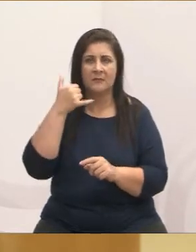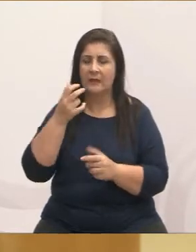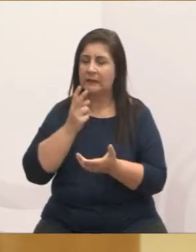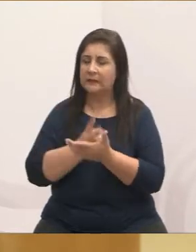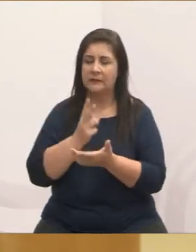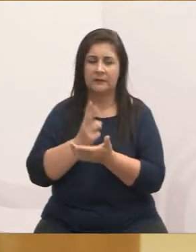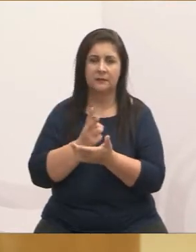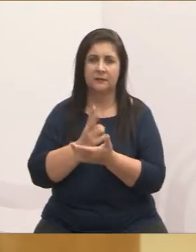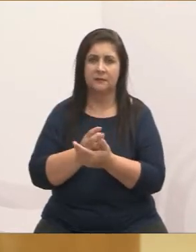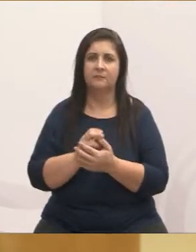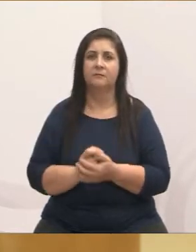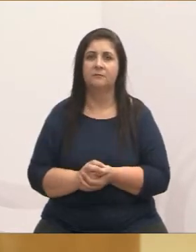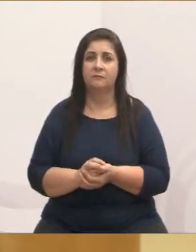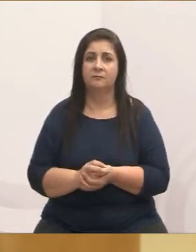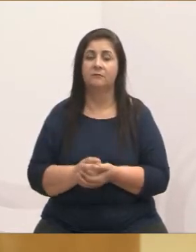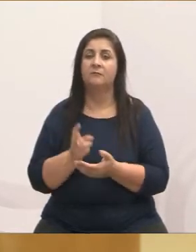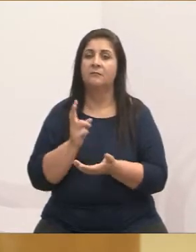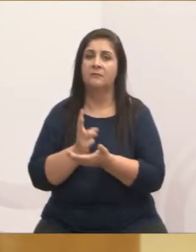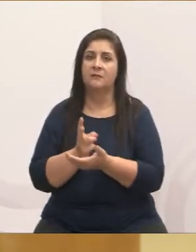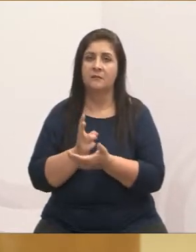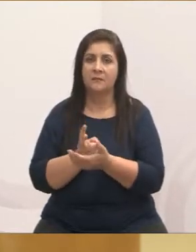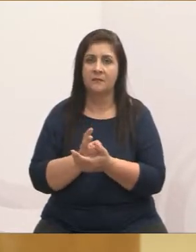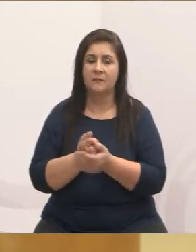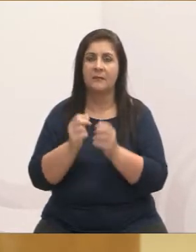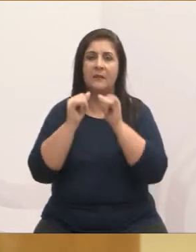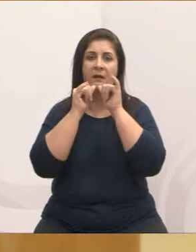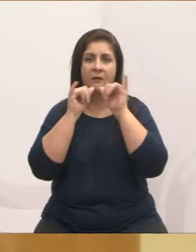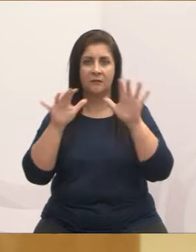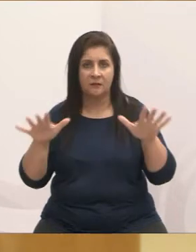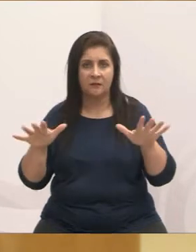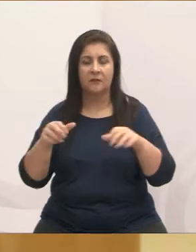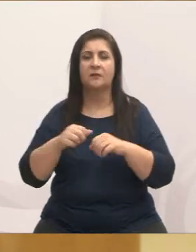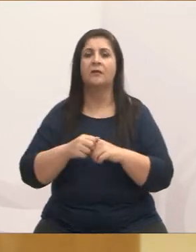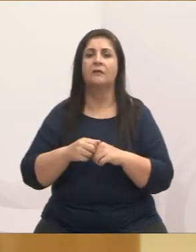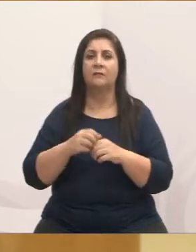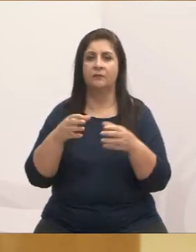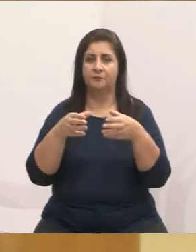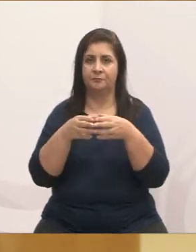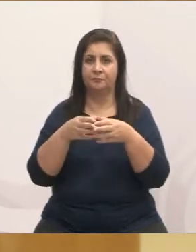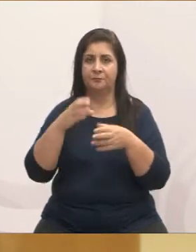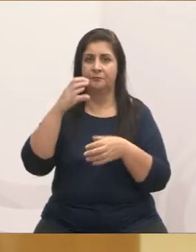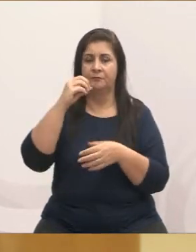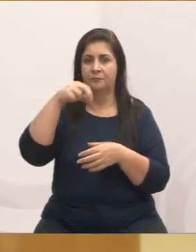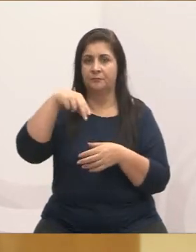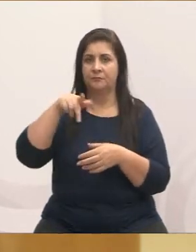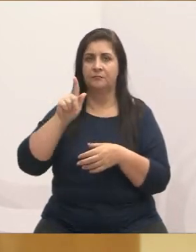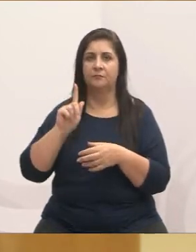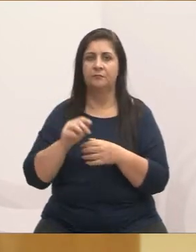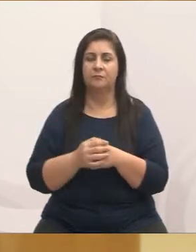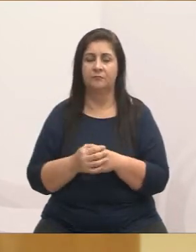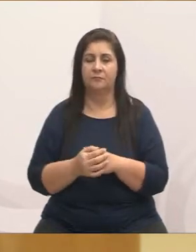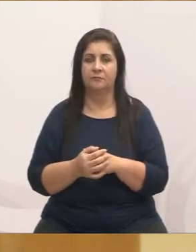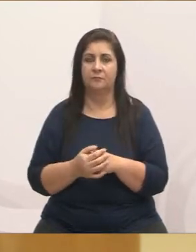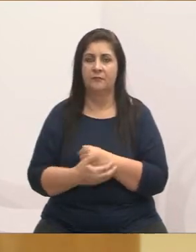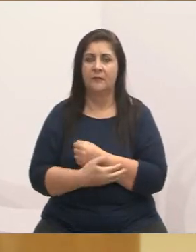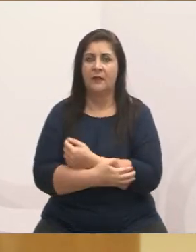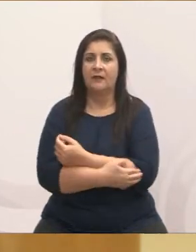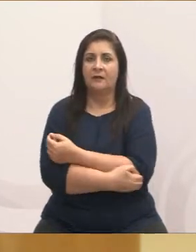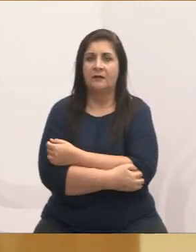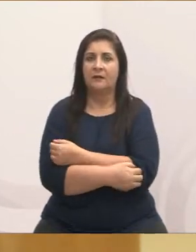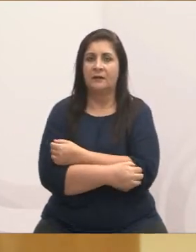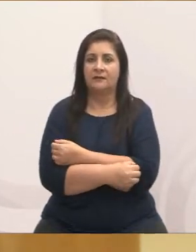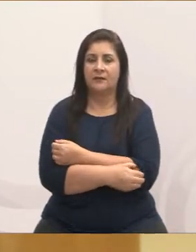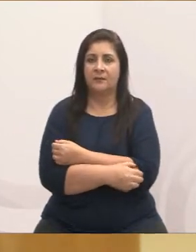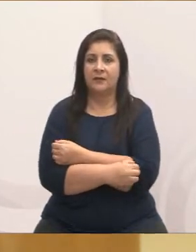Sempre eu forneci o telefone da ONG Patas da Amizade para todo mundo. E hoje nós temos aqui em Jacari, a ONG